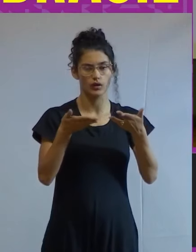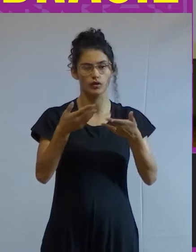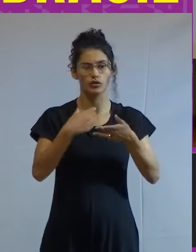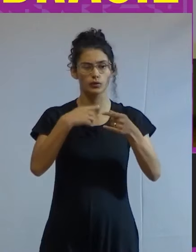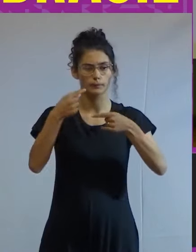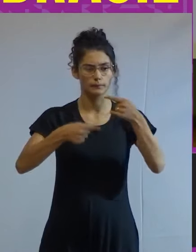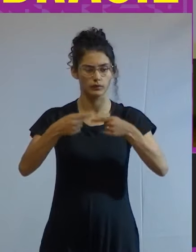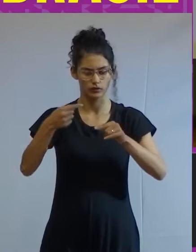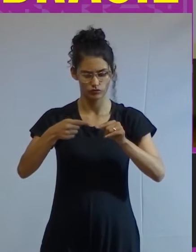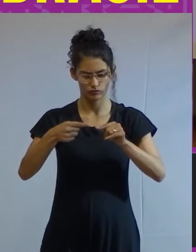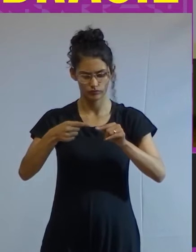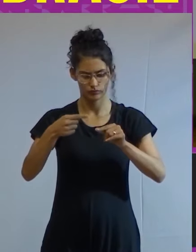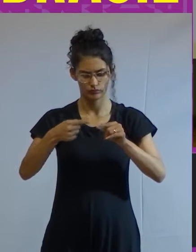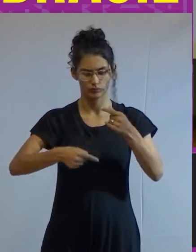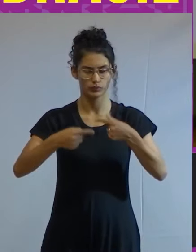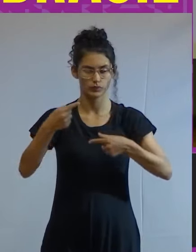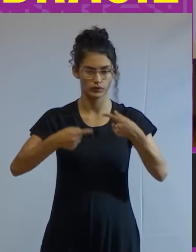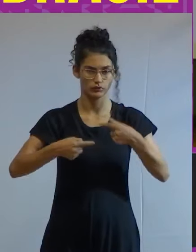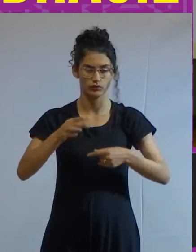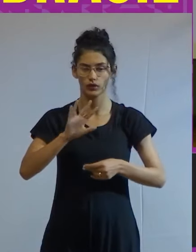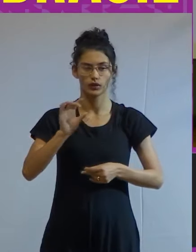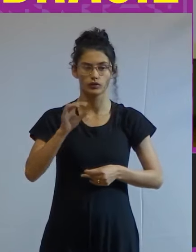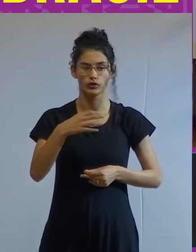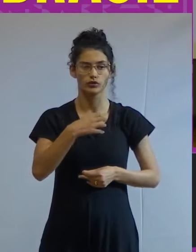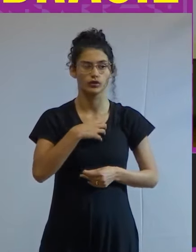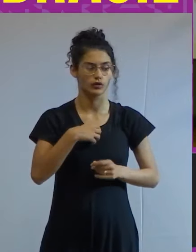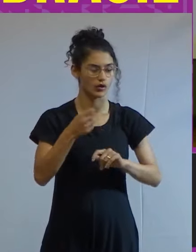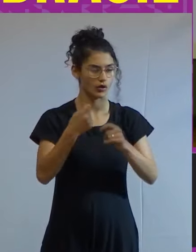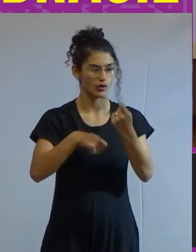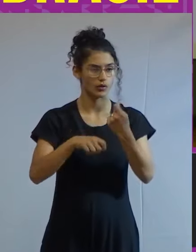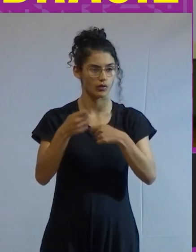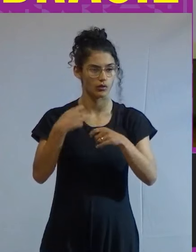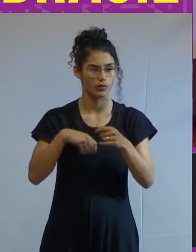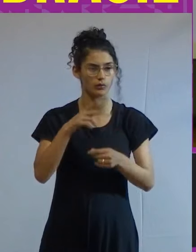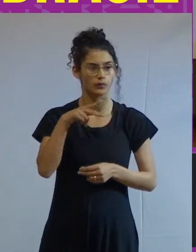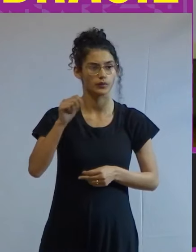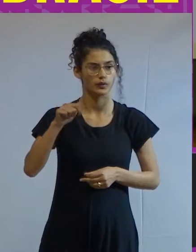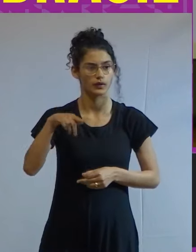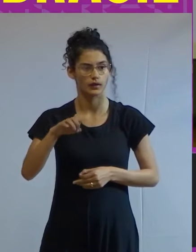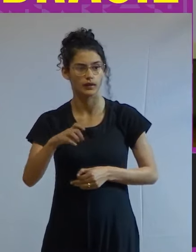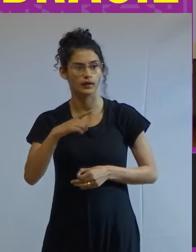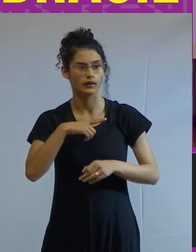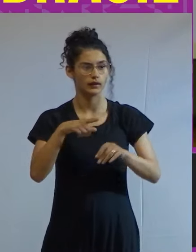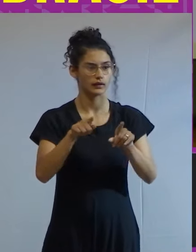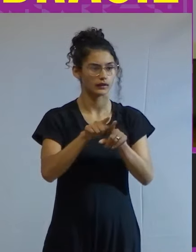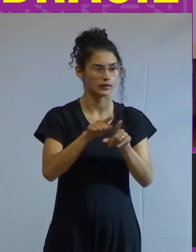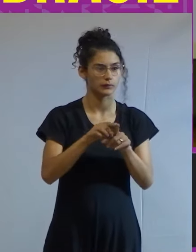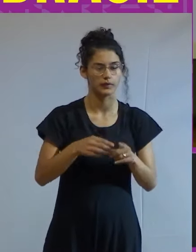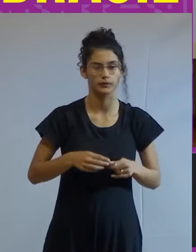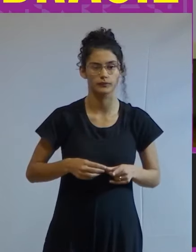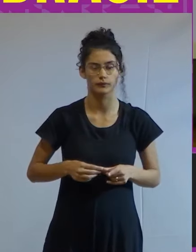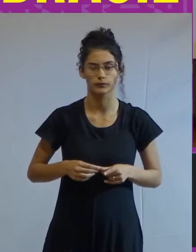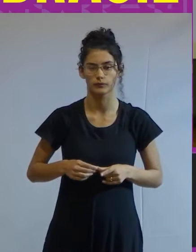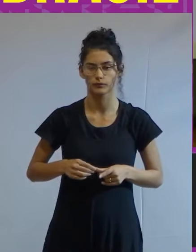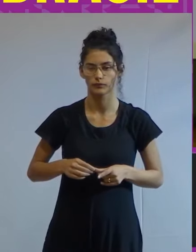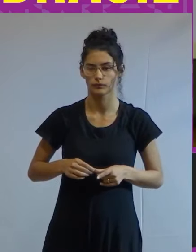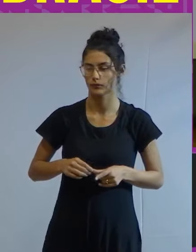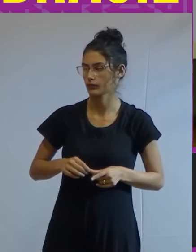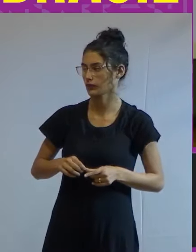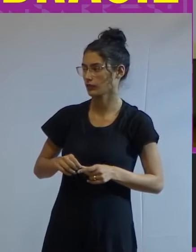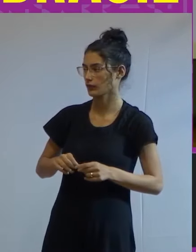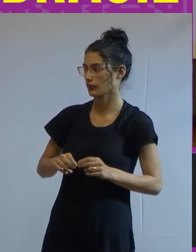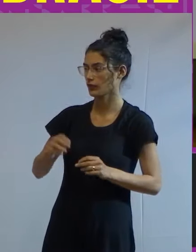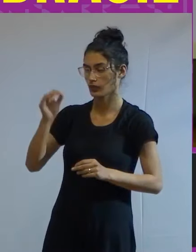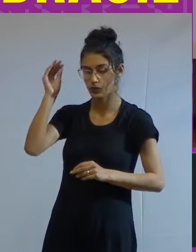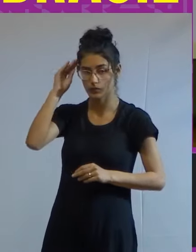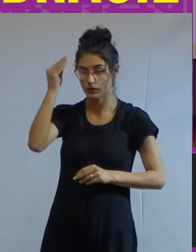políticas não estou falando das condições econômicas professora Leda tem a competência que eu não tenho para